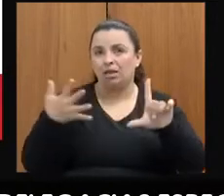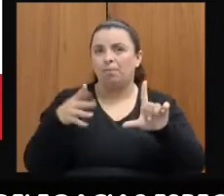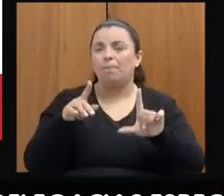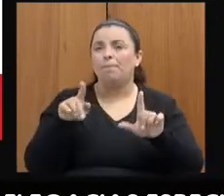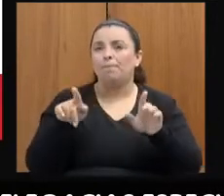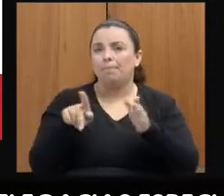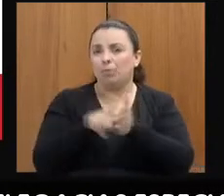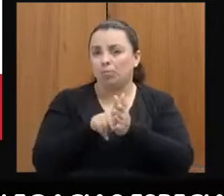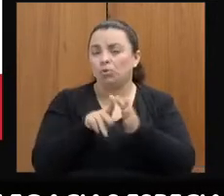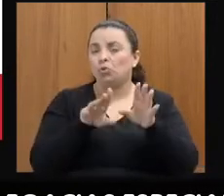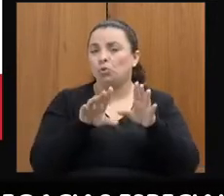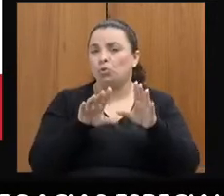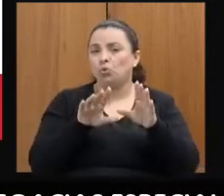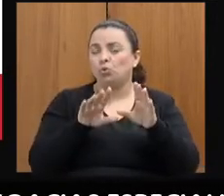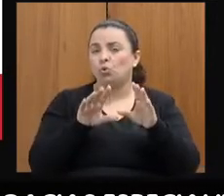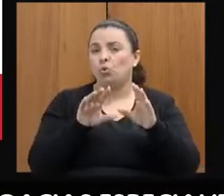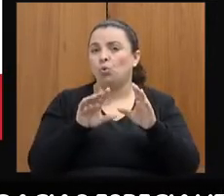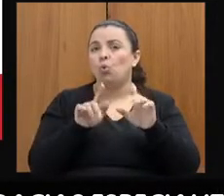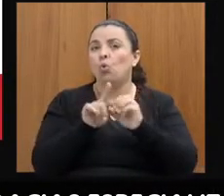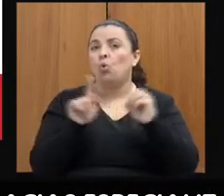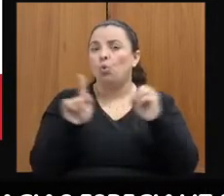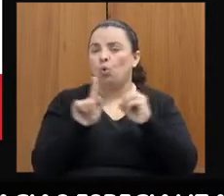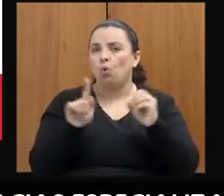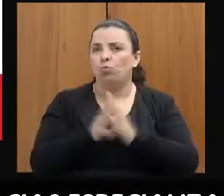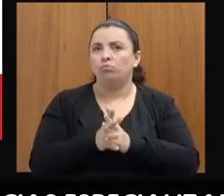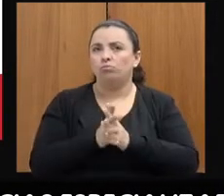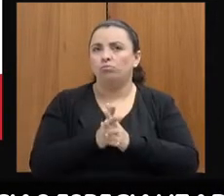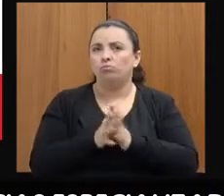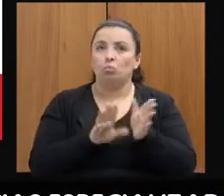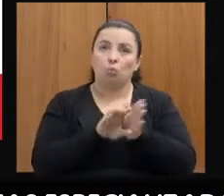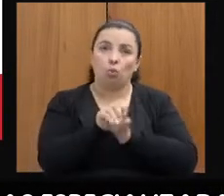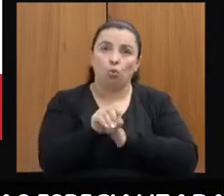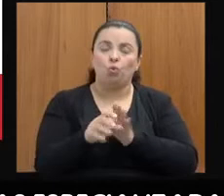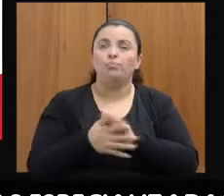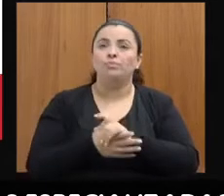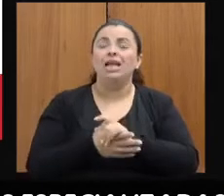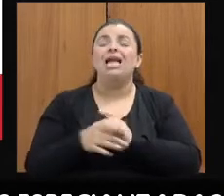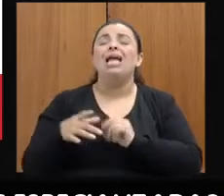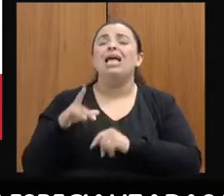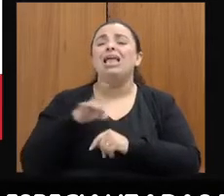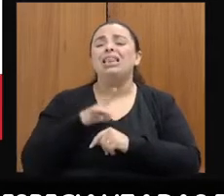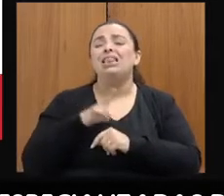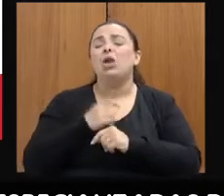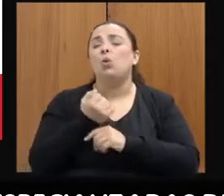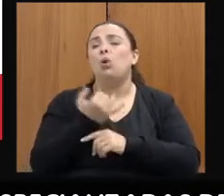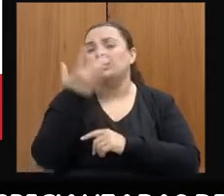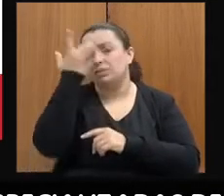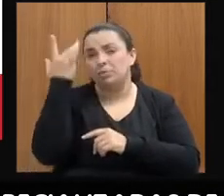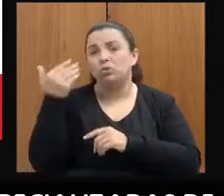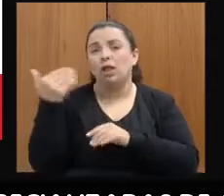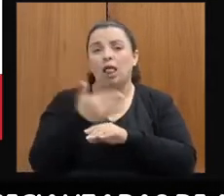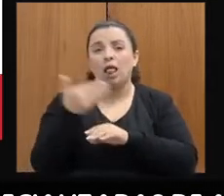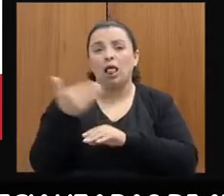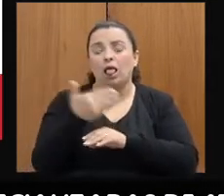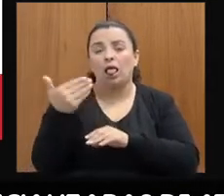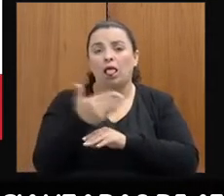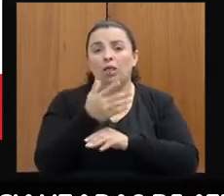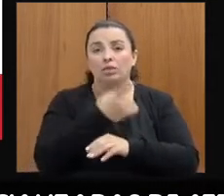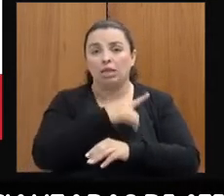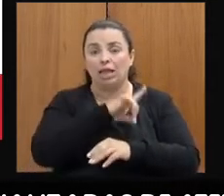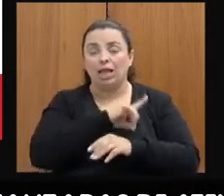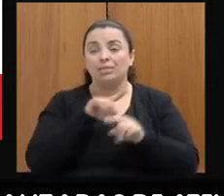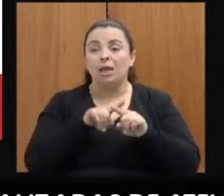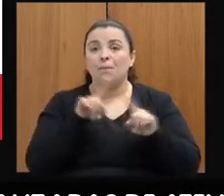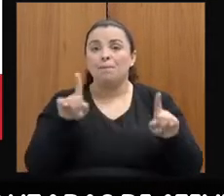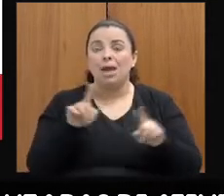nesse período assim, logo que eu cheguei, a gente tem um fluxo de pessoas que passam pela delegacia, mas que vão ser invisíveis pelo Estado. Então, quando a deputada